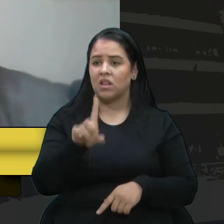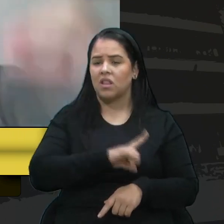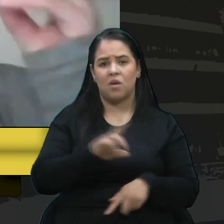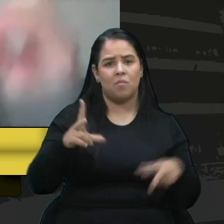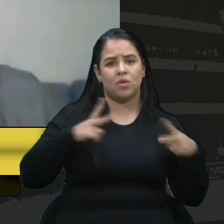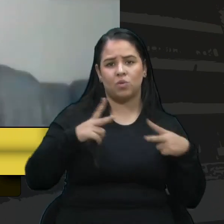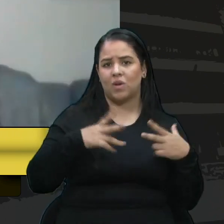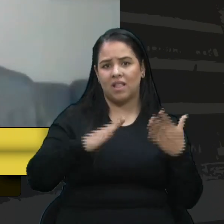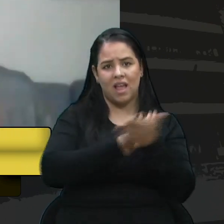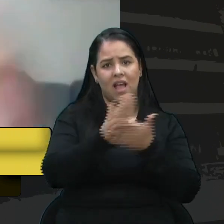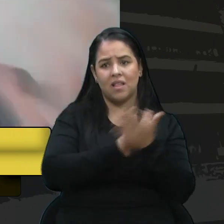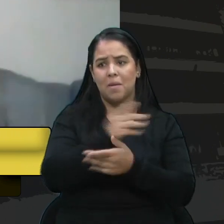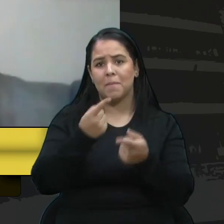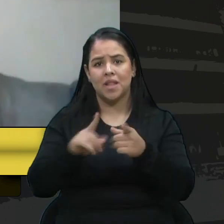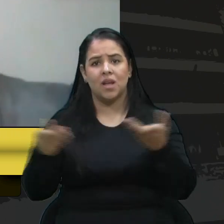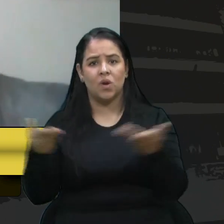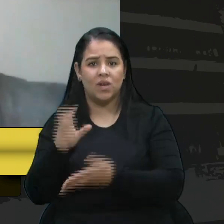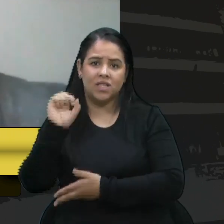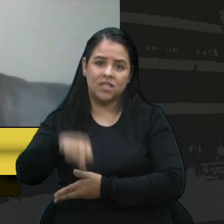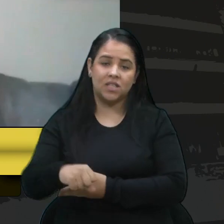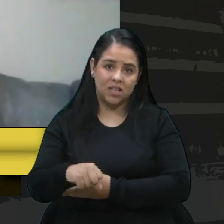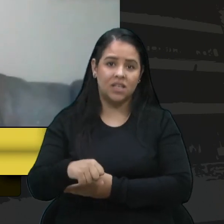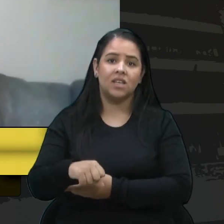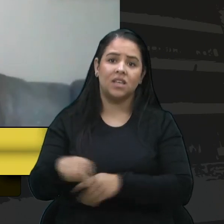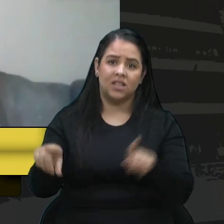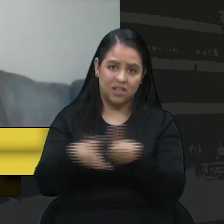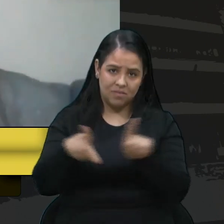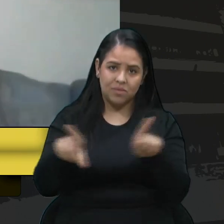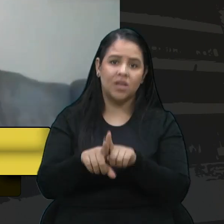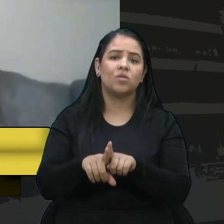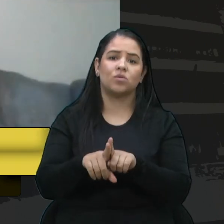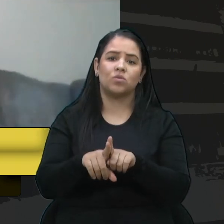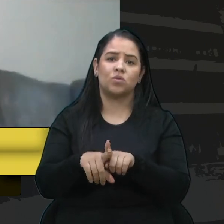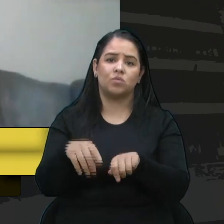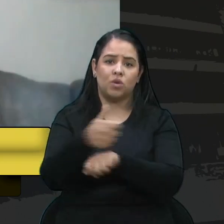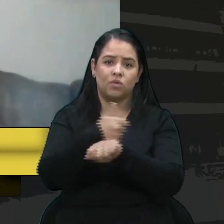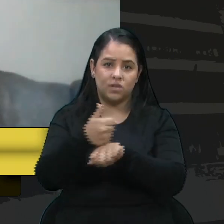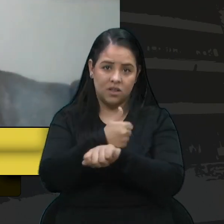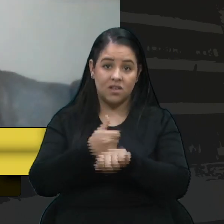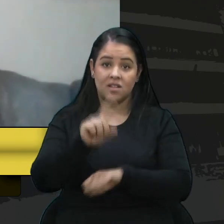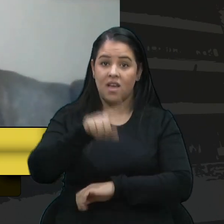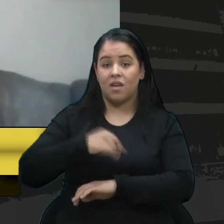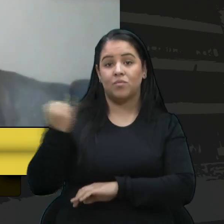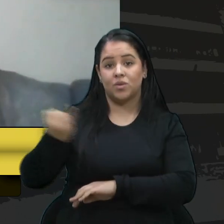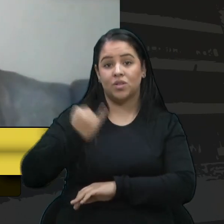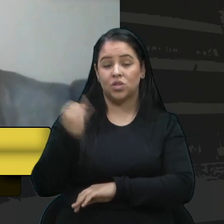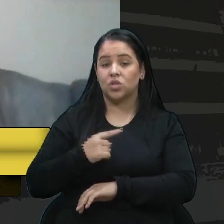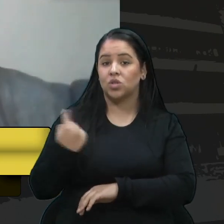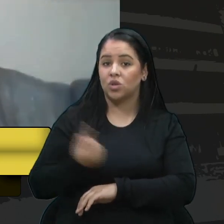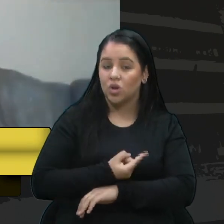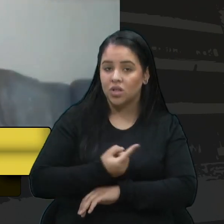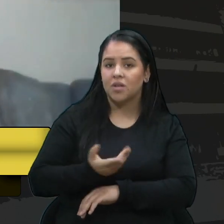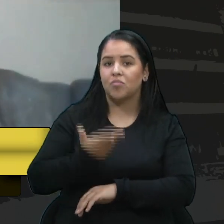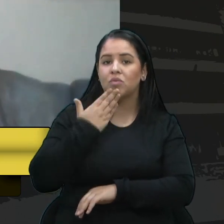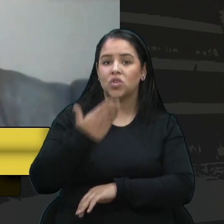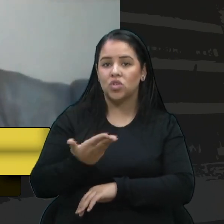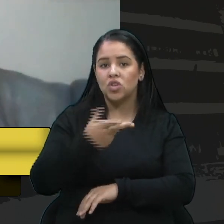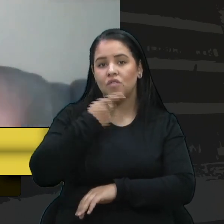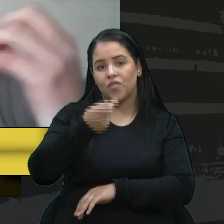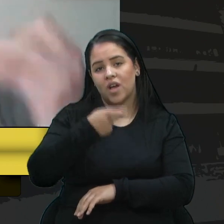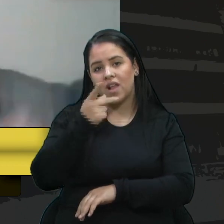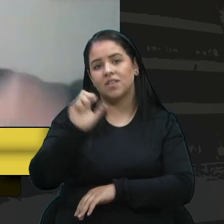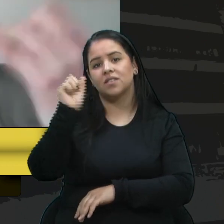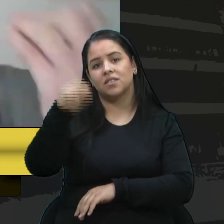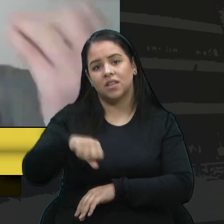agora está privatizando, mas isso ele também firmou com esses profissionais. Então é importante também a gente fazer essa cobrança e dizer que é isso,